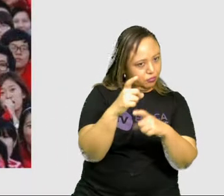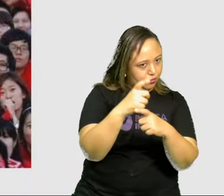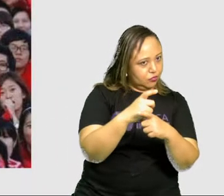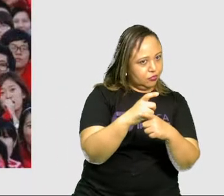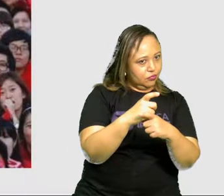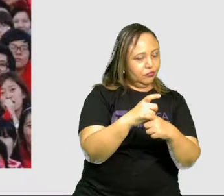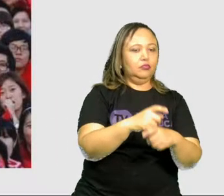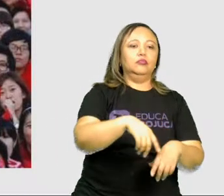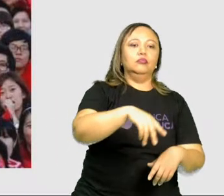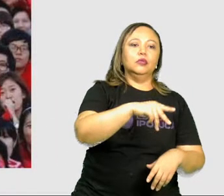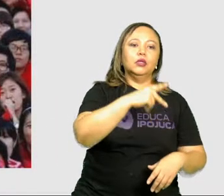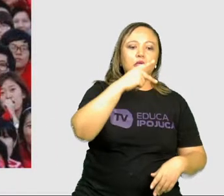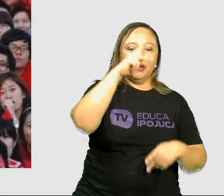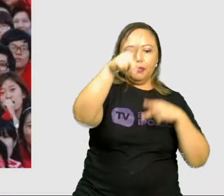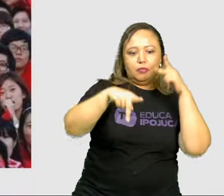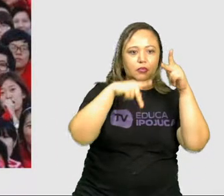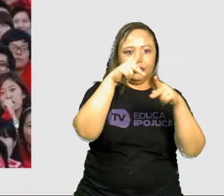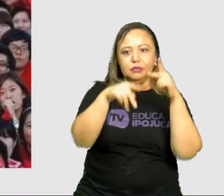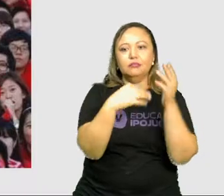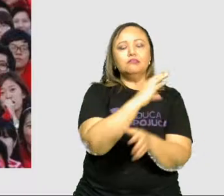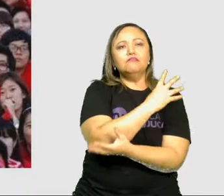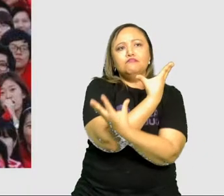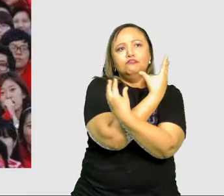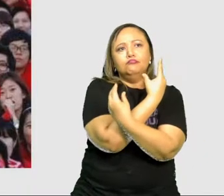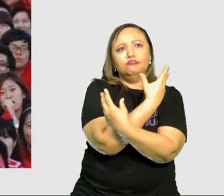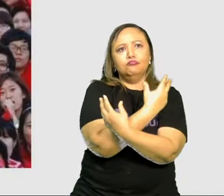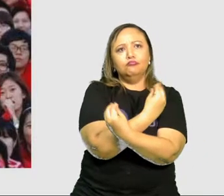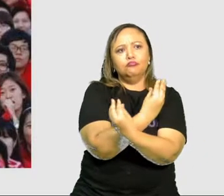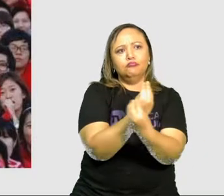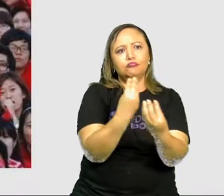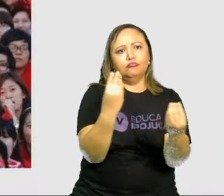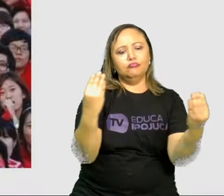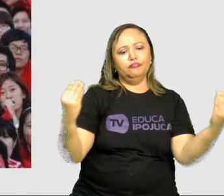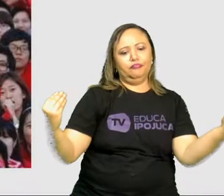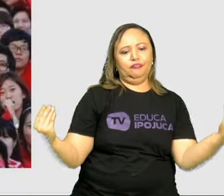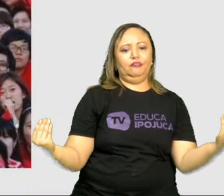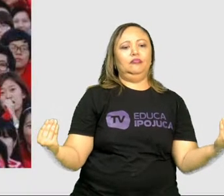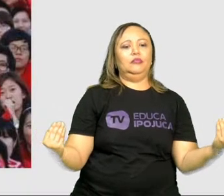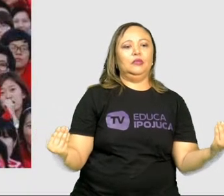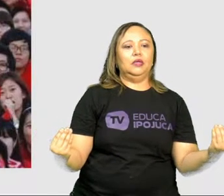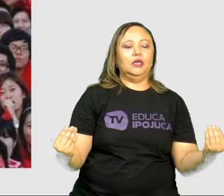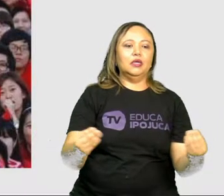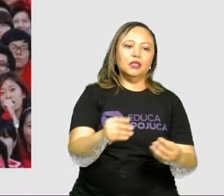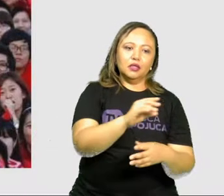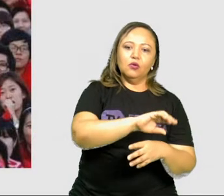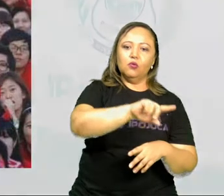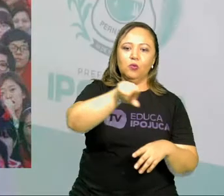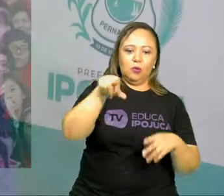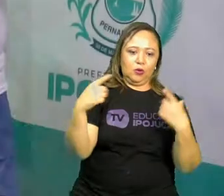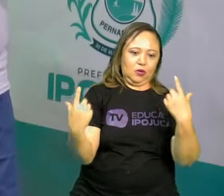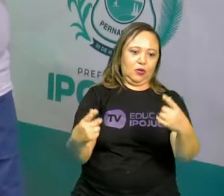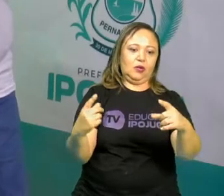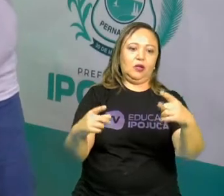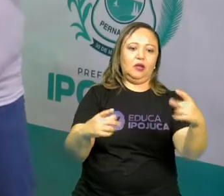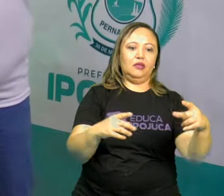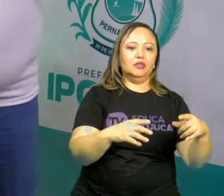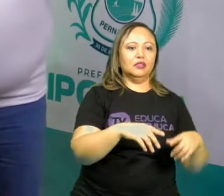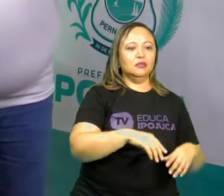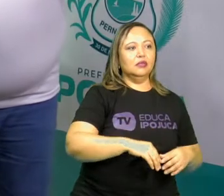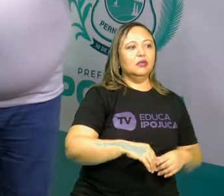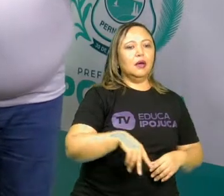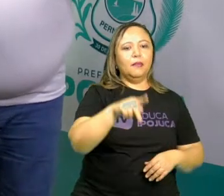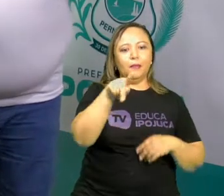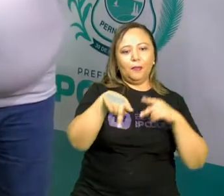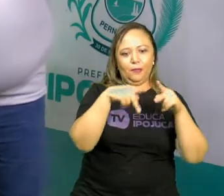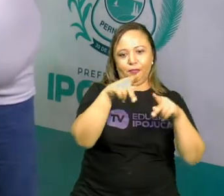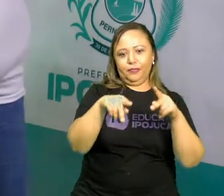essa população está concentrada, em sua maioria, na vertente oriental do país. A gente sabe que a